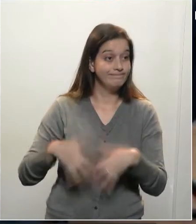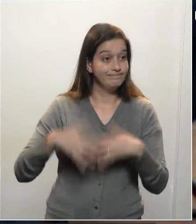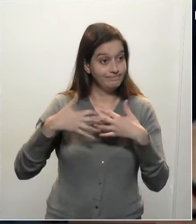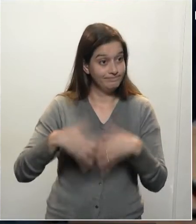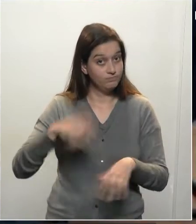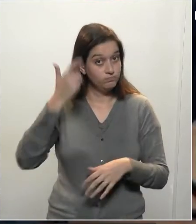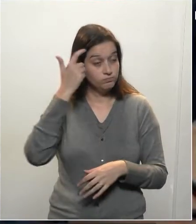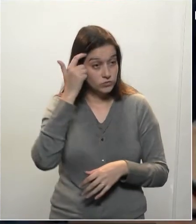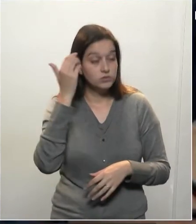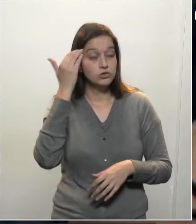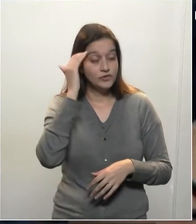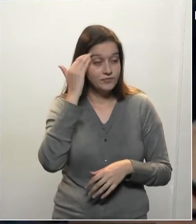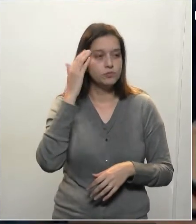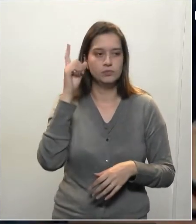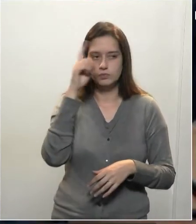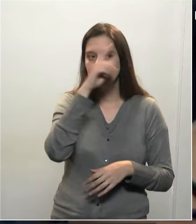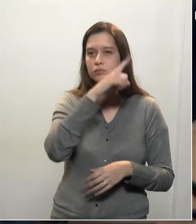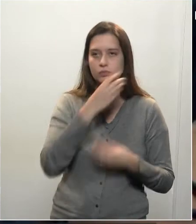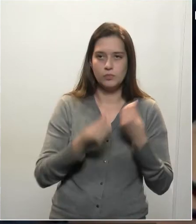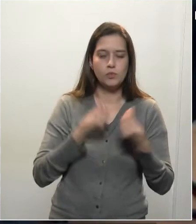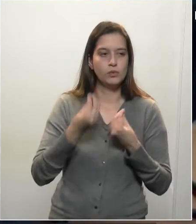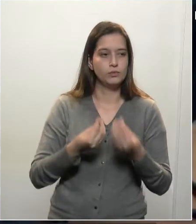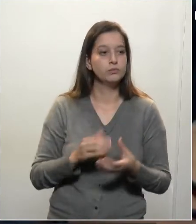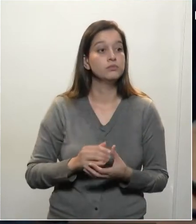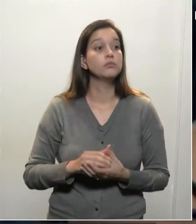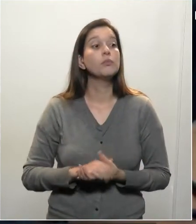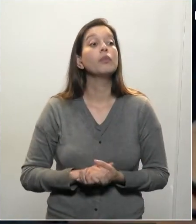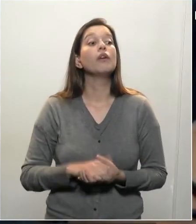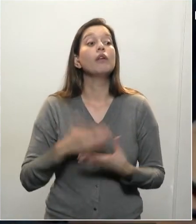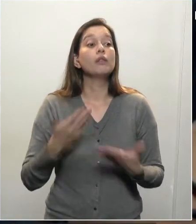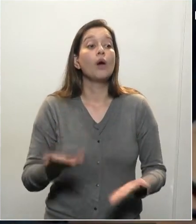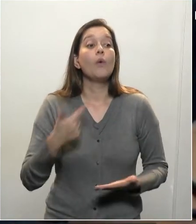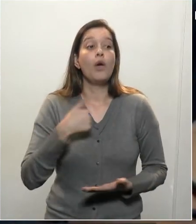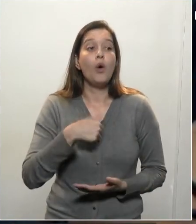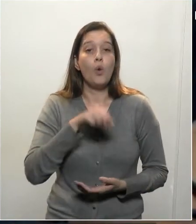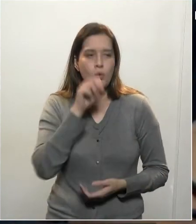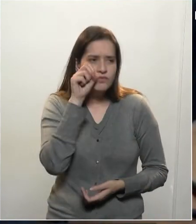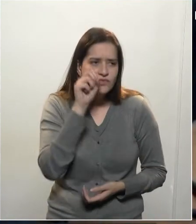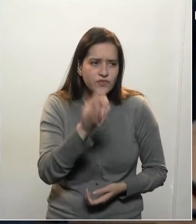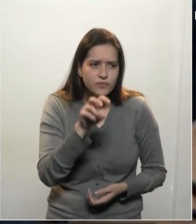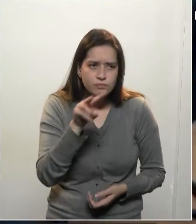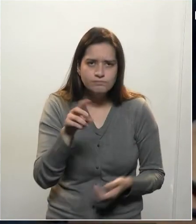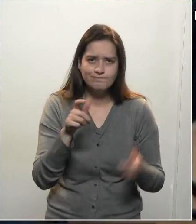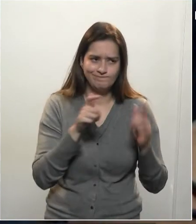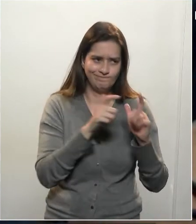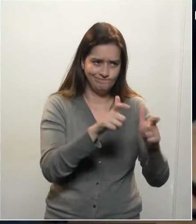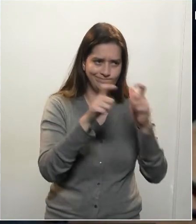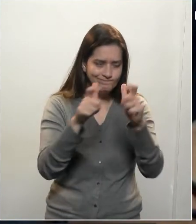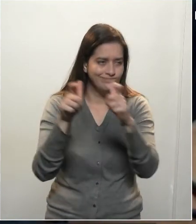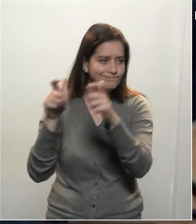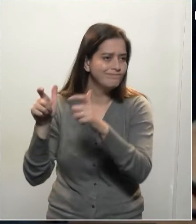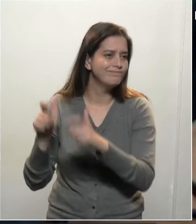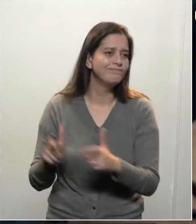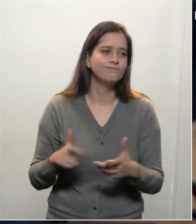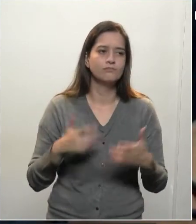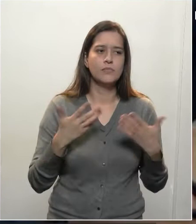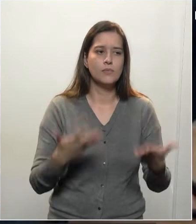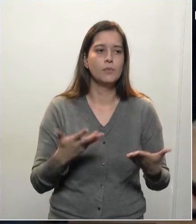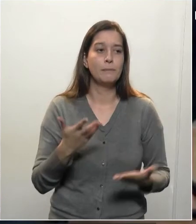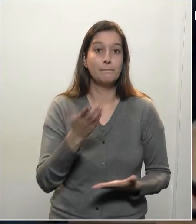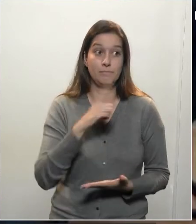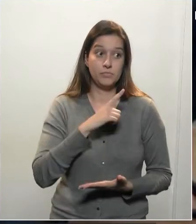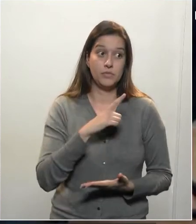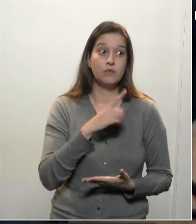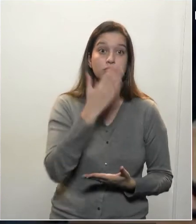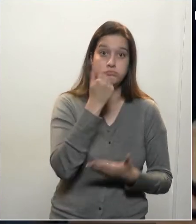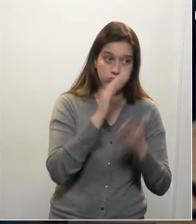Vai no quadro mesmo. Eu tenho assistido cenas lamentáveis em locais, por exemplo, onde a minha renda escolar está sendo distribuída. Eu falo isso